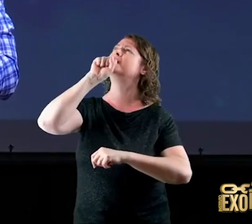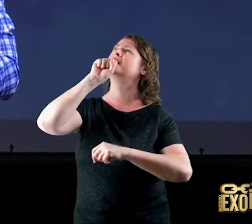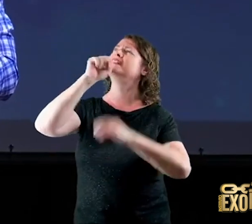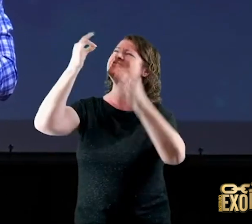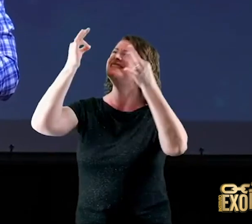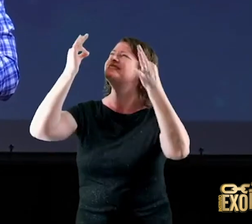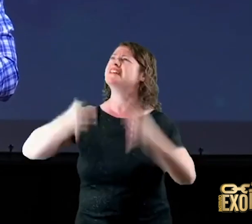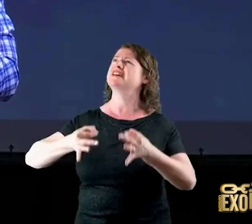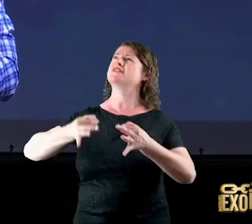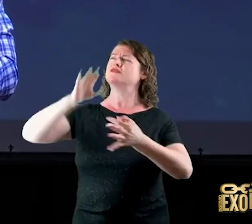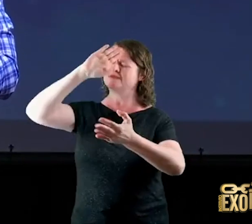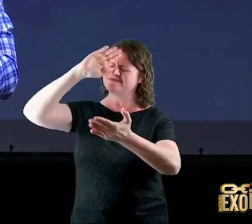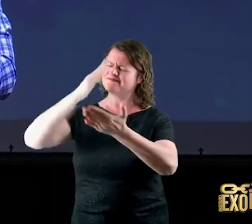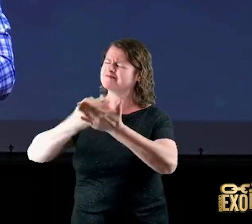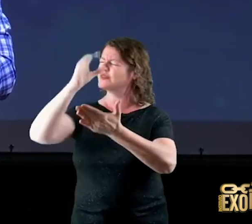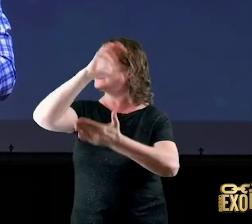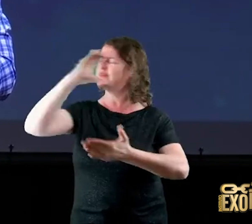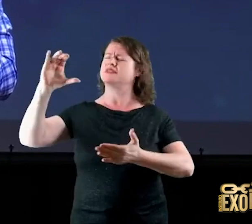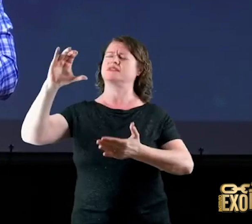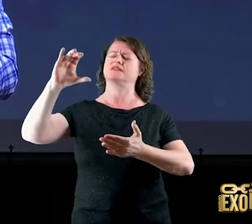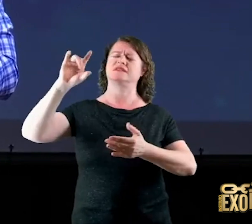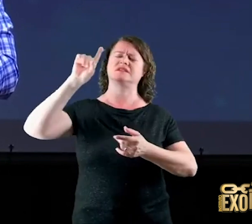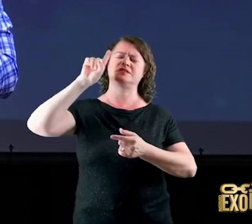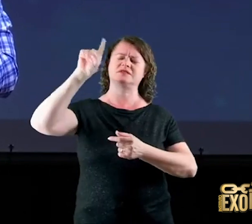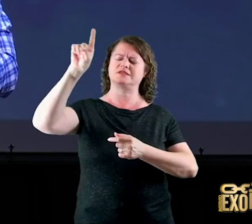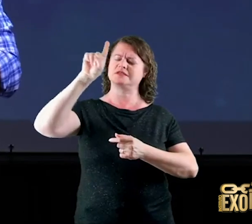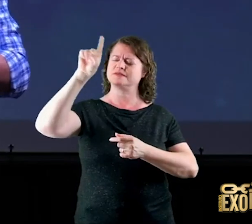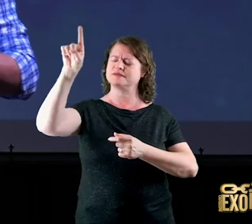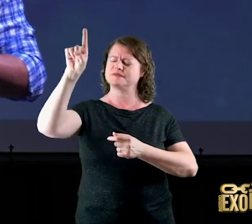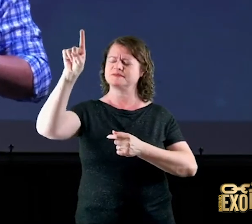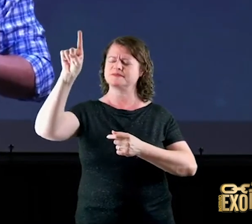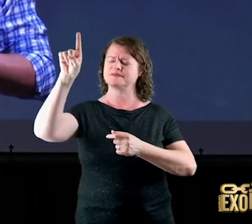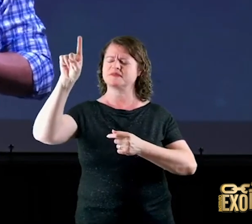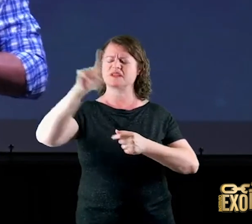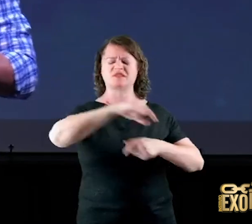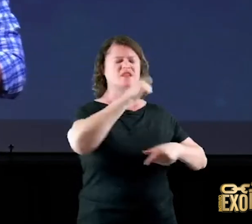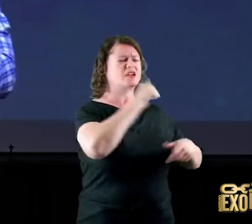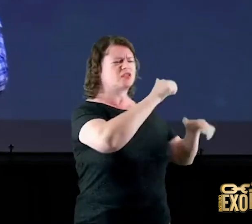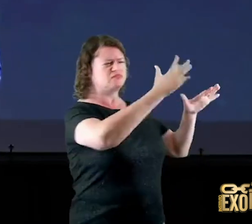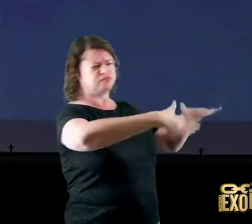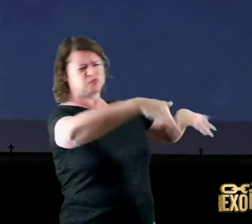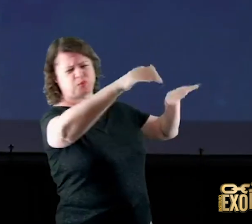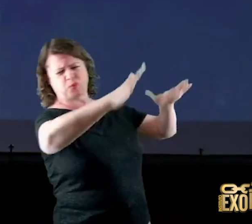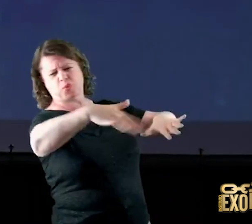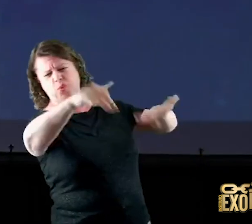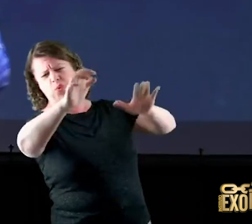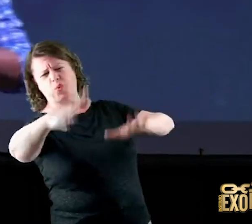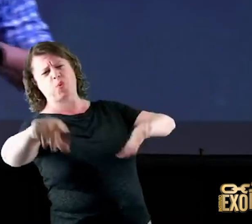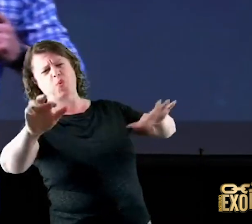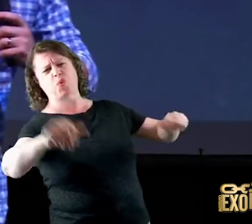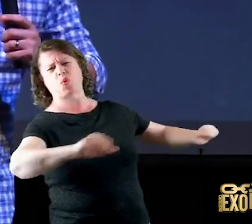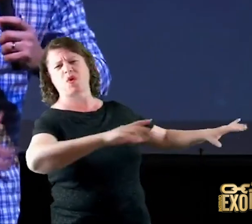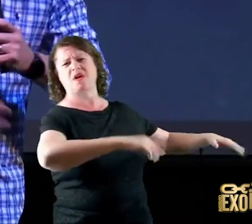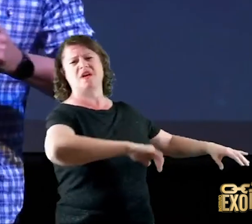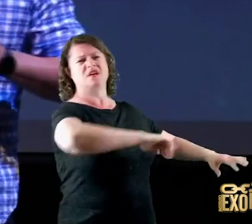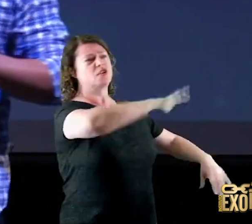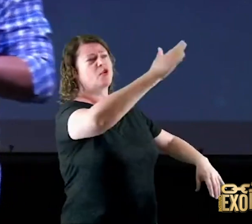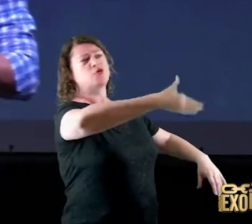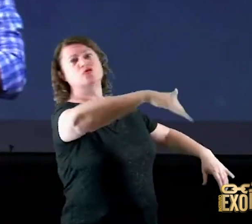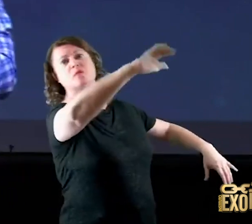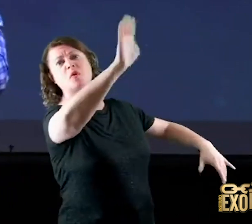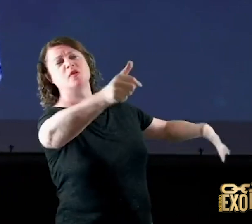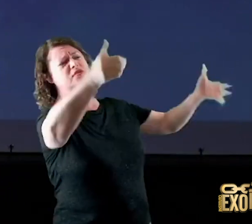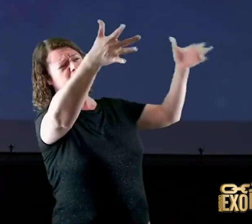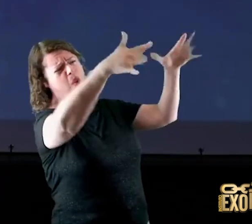certos de que ainda que os oceanos rujam ainda que os montes se